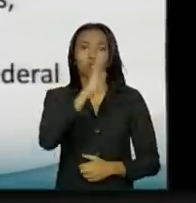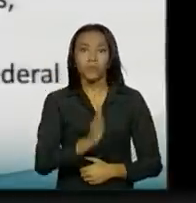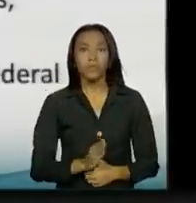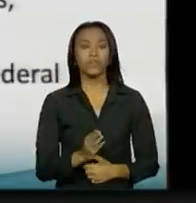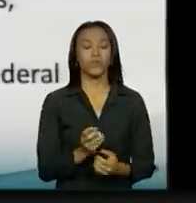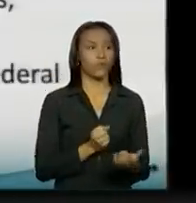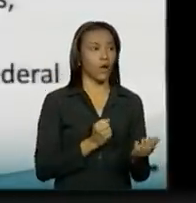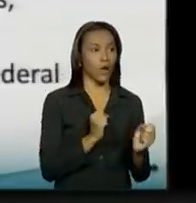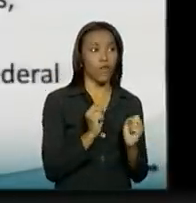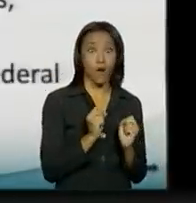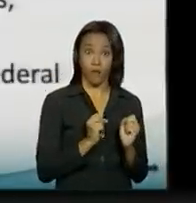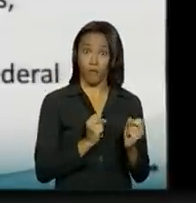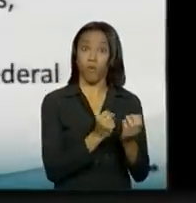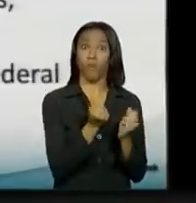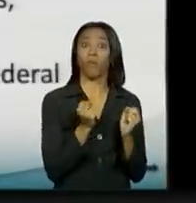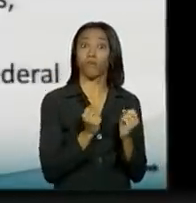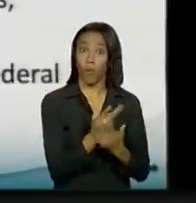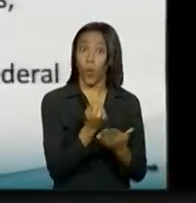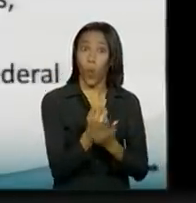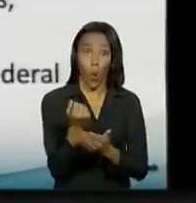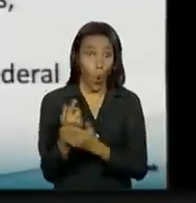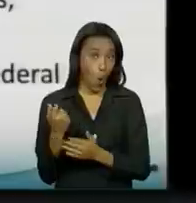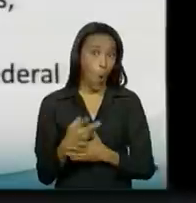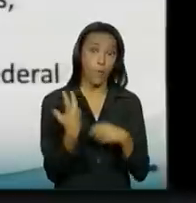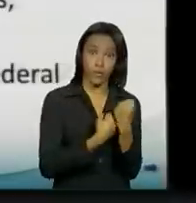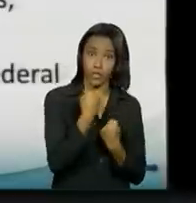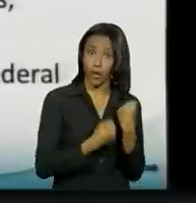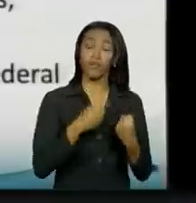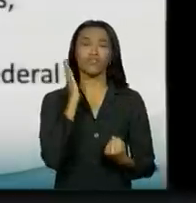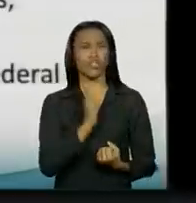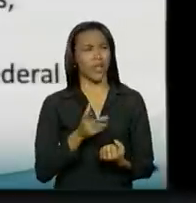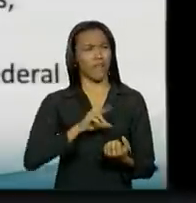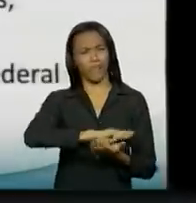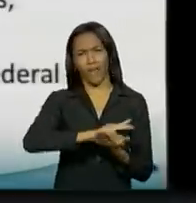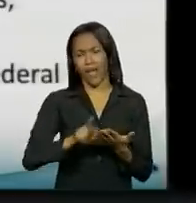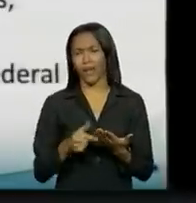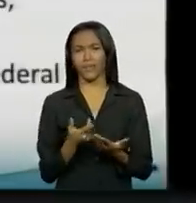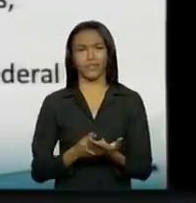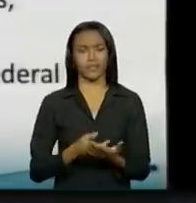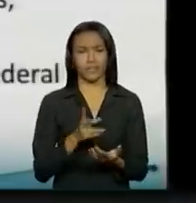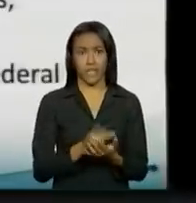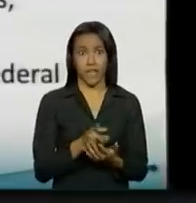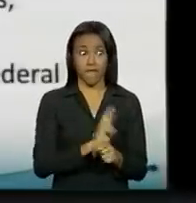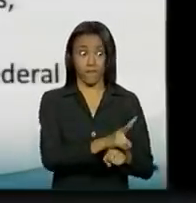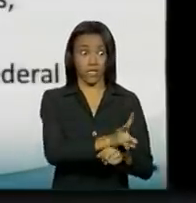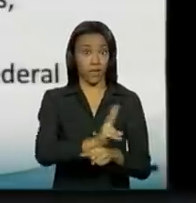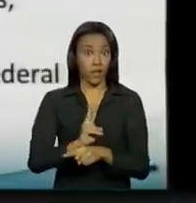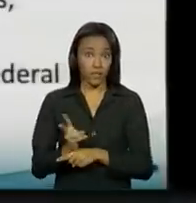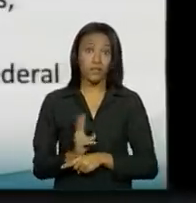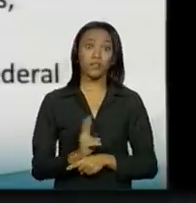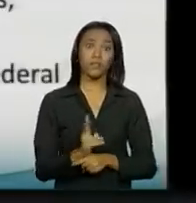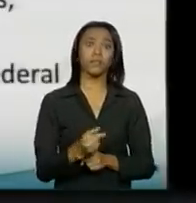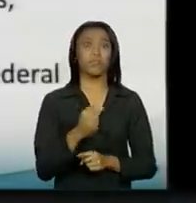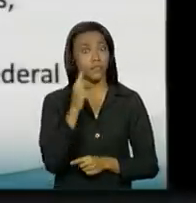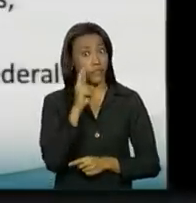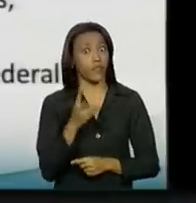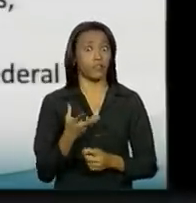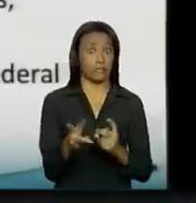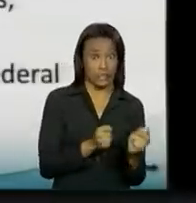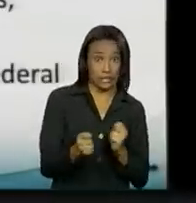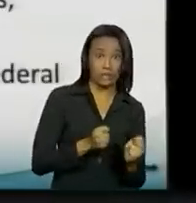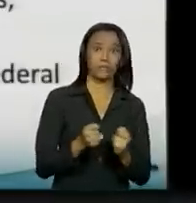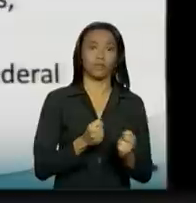iniciativas com a Operação Maré Vermelha, fiscalizando mais, tentando segurar as